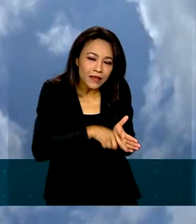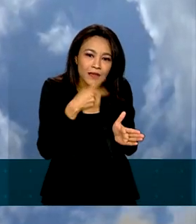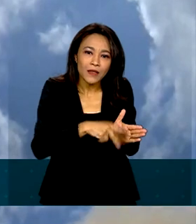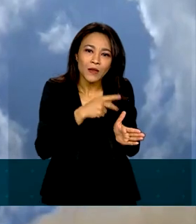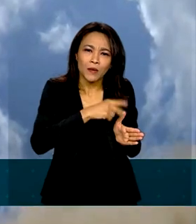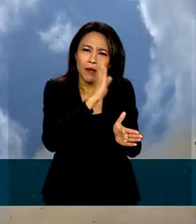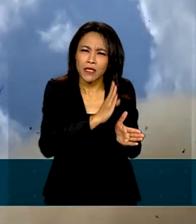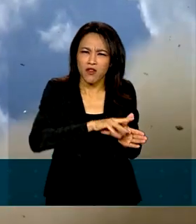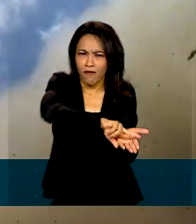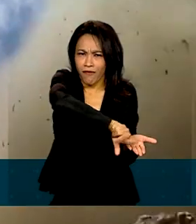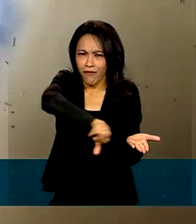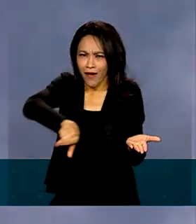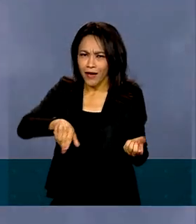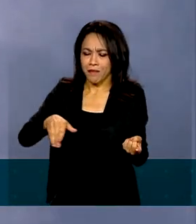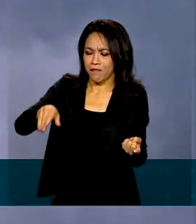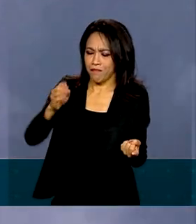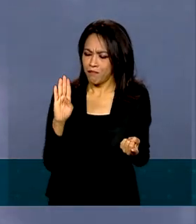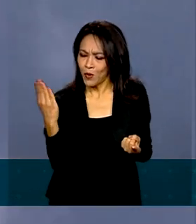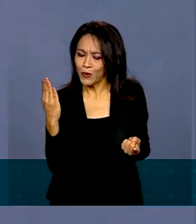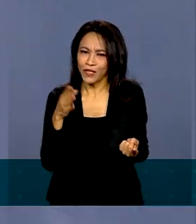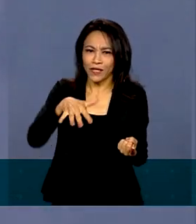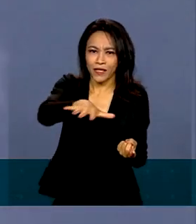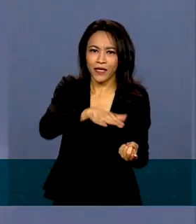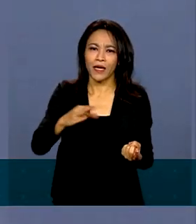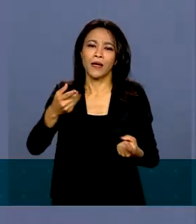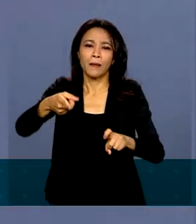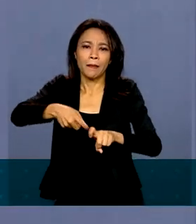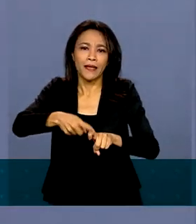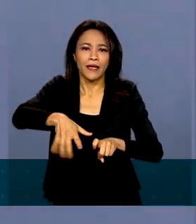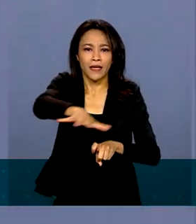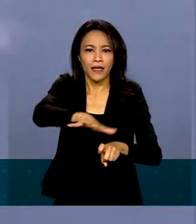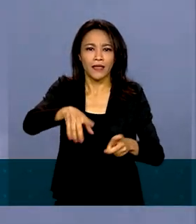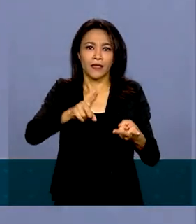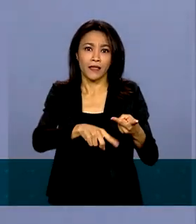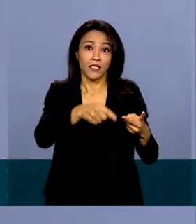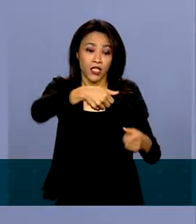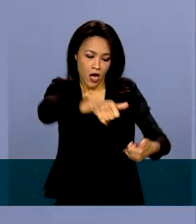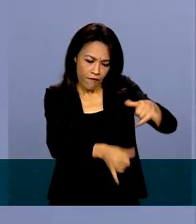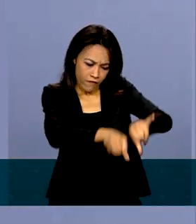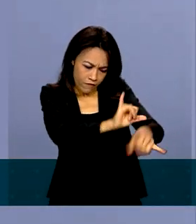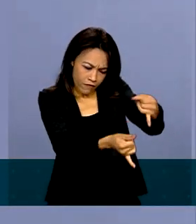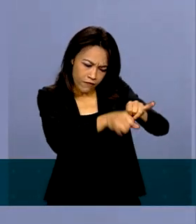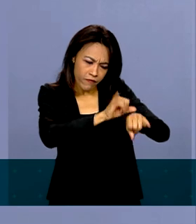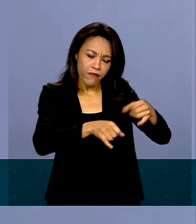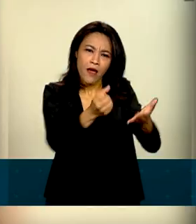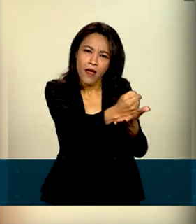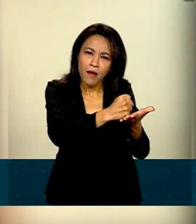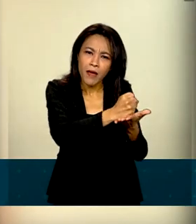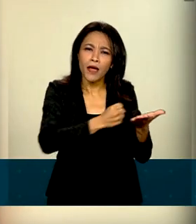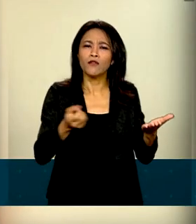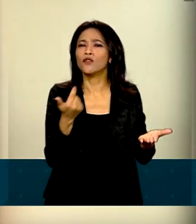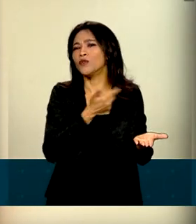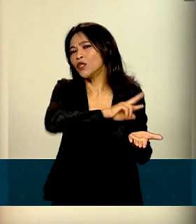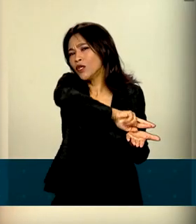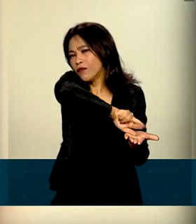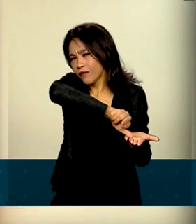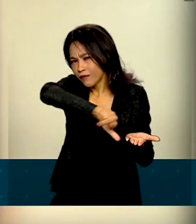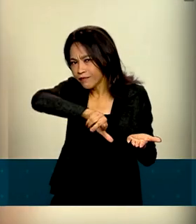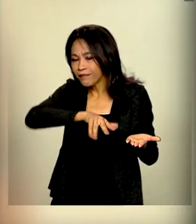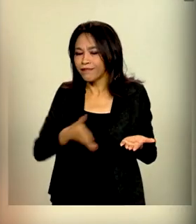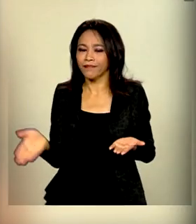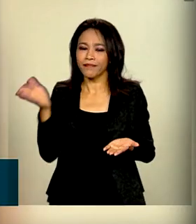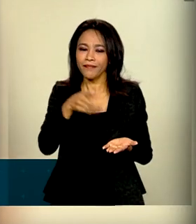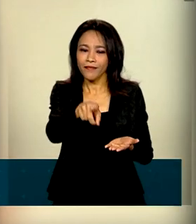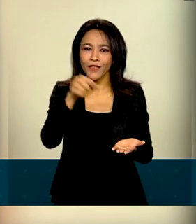diversos campos, como biologia, medicina, desenvolvimento de fármacos e a criação de novos materiais. É um lançamento histórico,